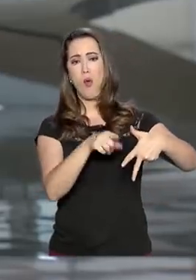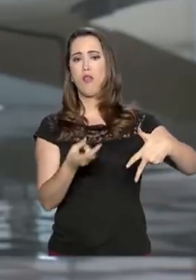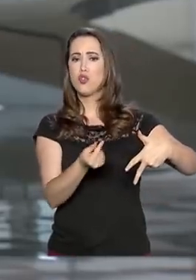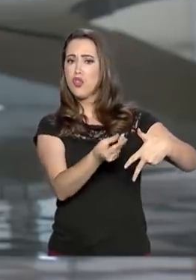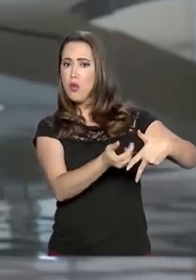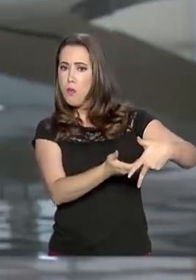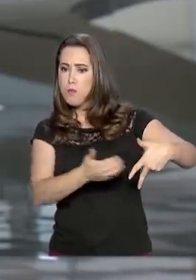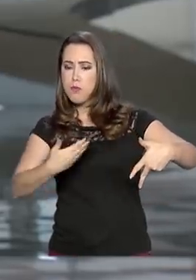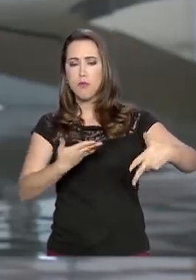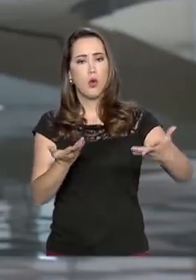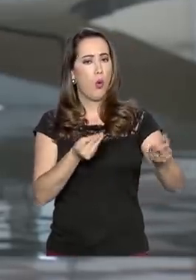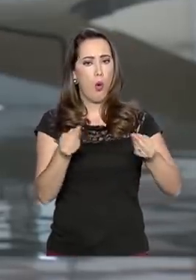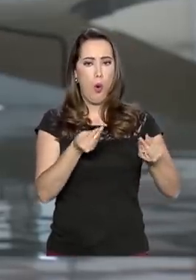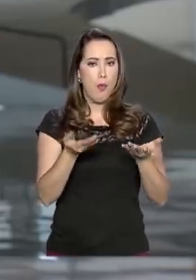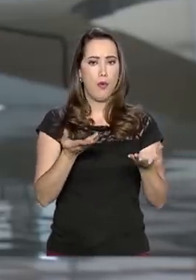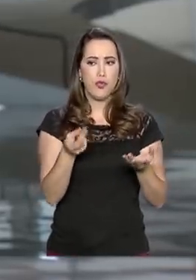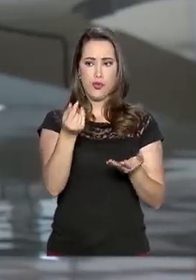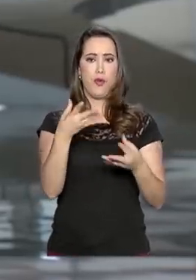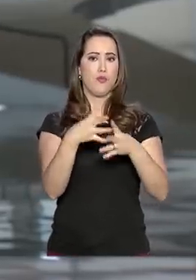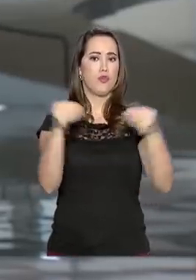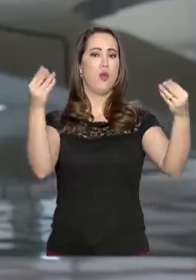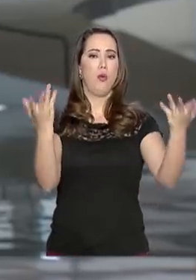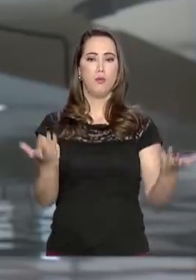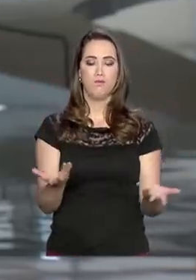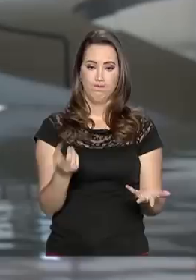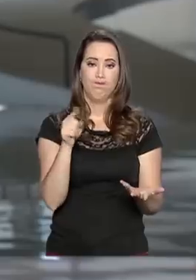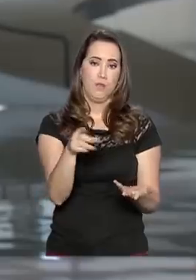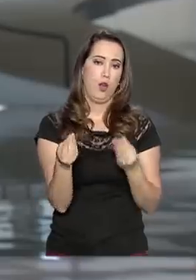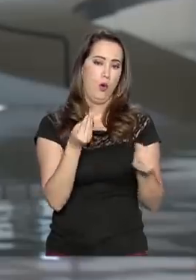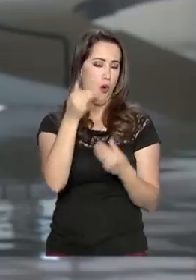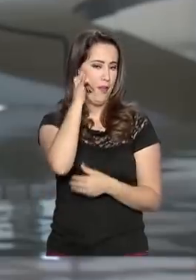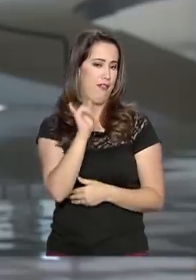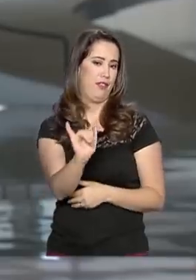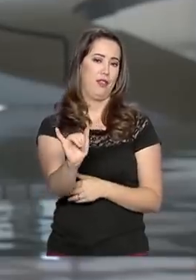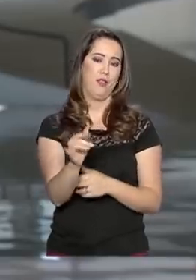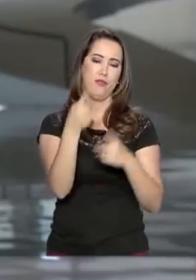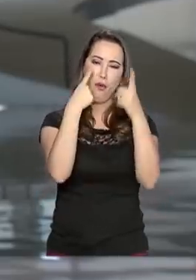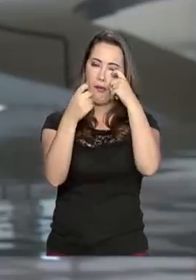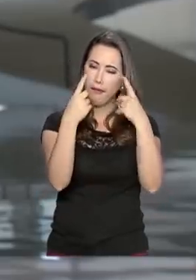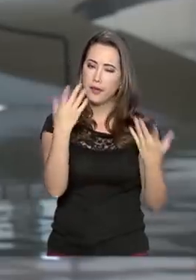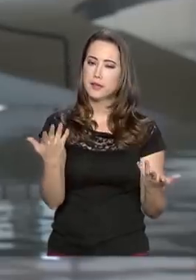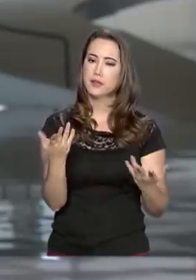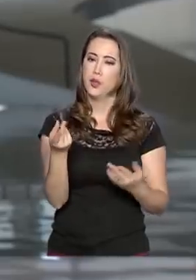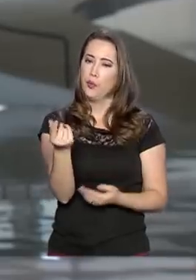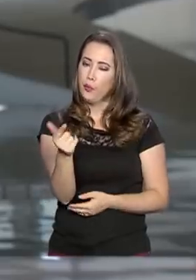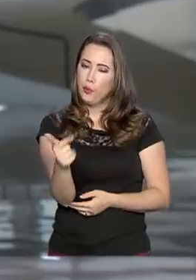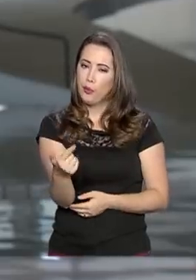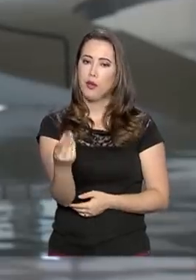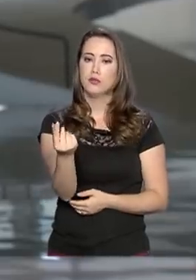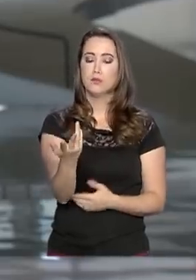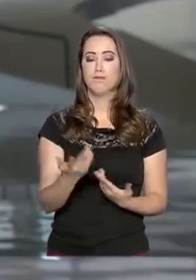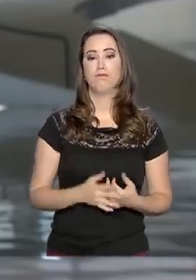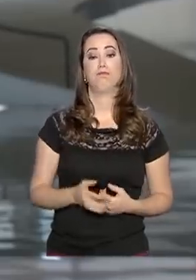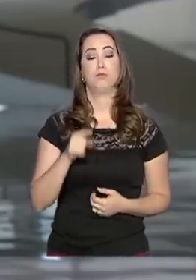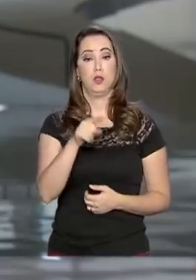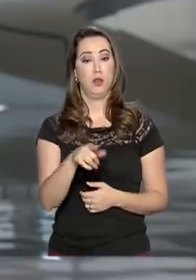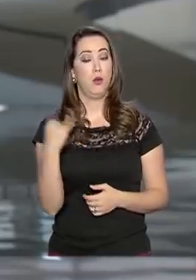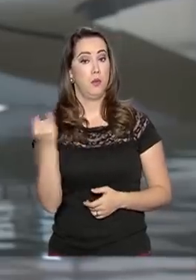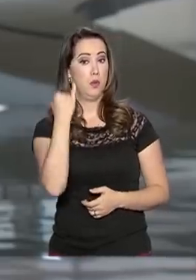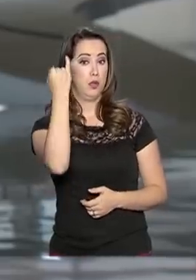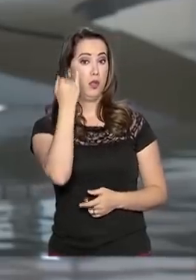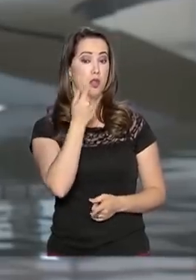se combater esse tipo de violência. Moro afirmou ainda que o governo está aberto ao diálogo para garantir essas mudanças consideradas